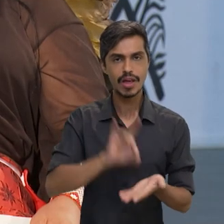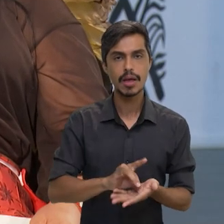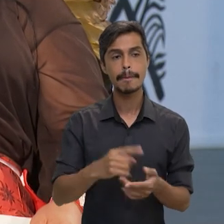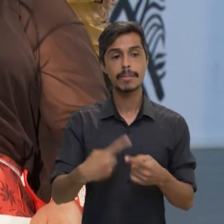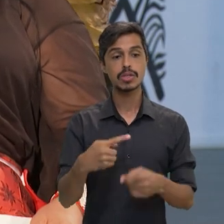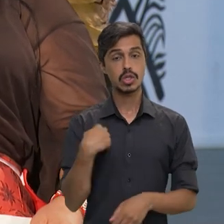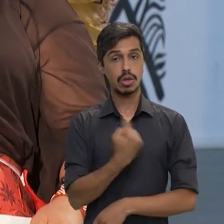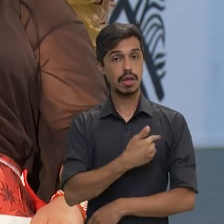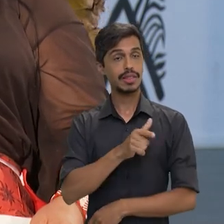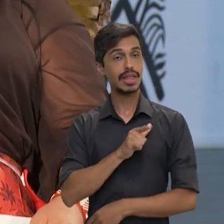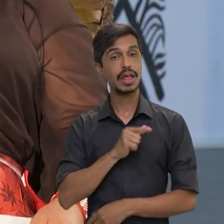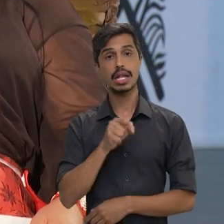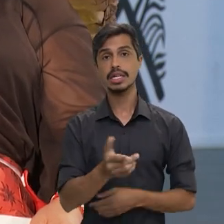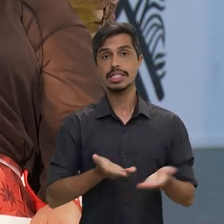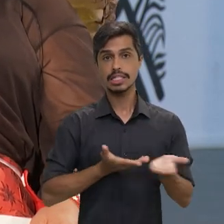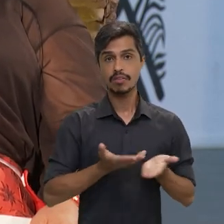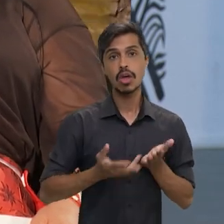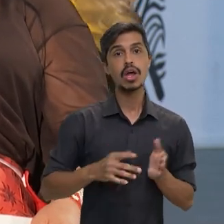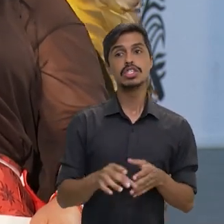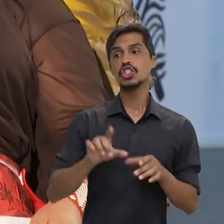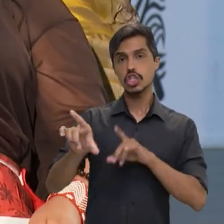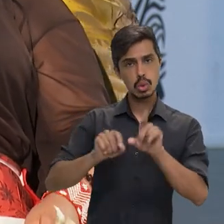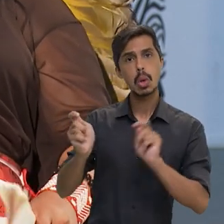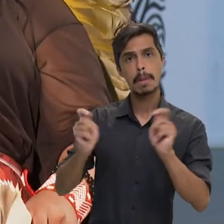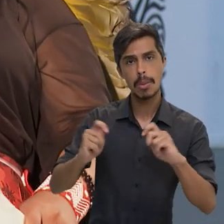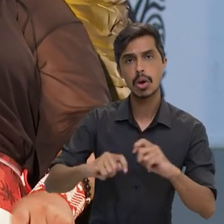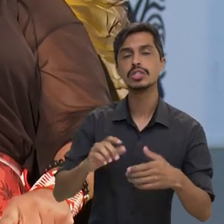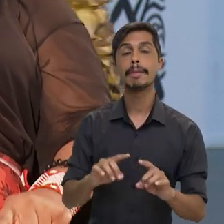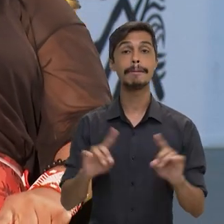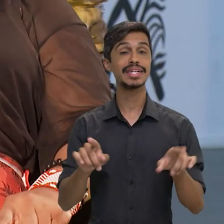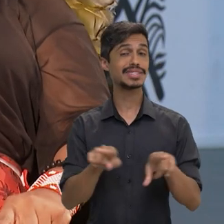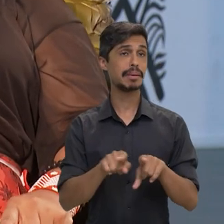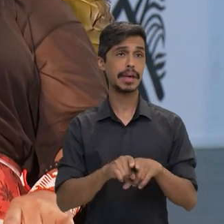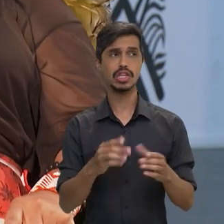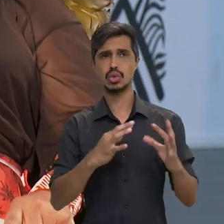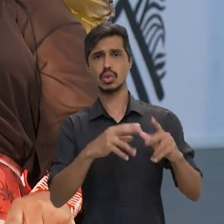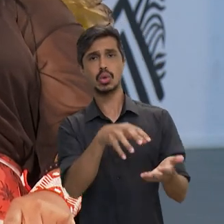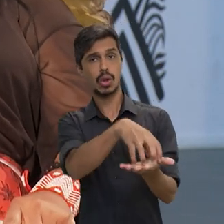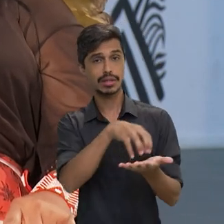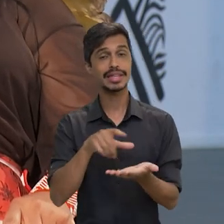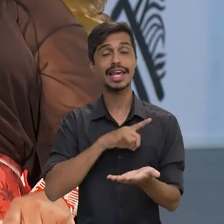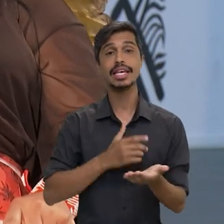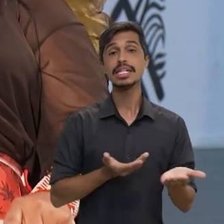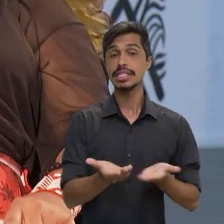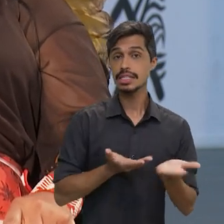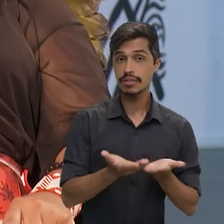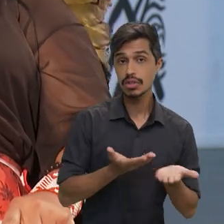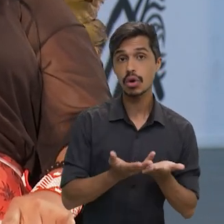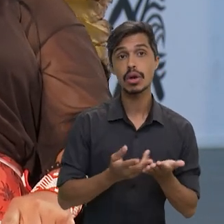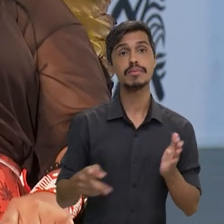gente tem ali servidores que são de livre nomeação, mas também, como todo órgão, tem servidores